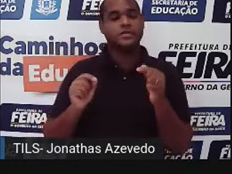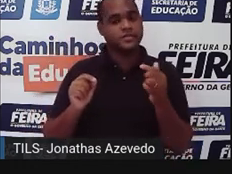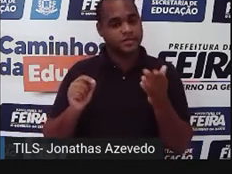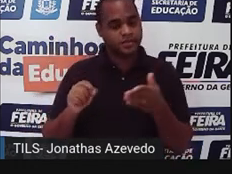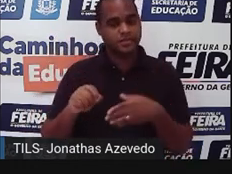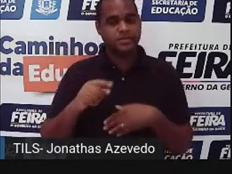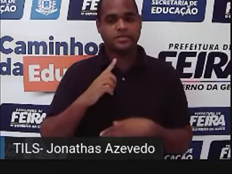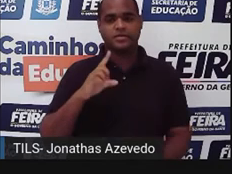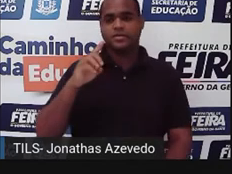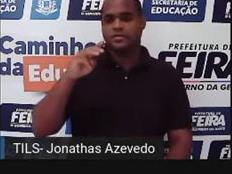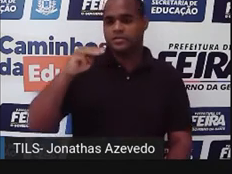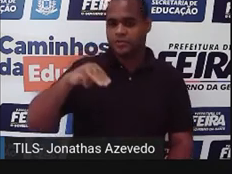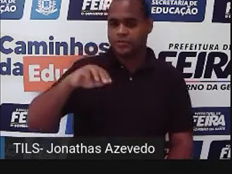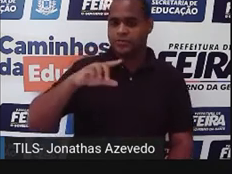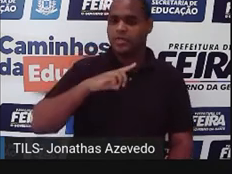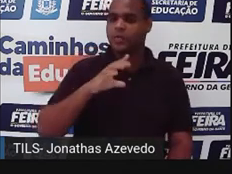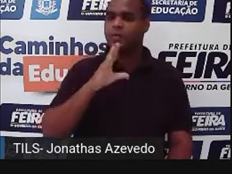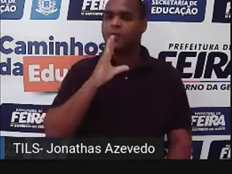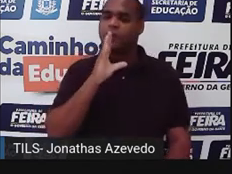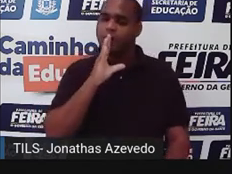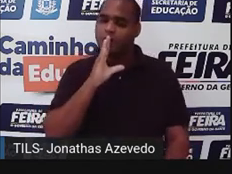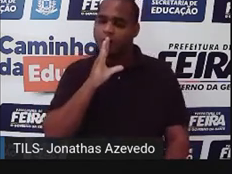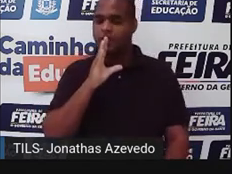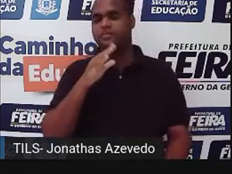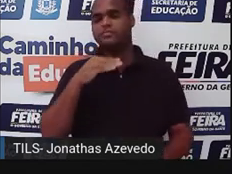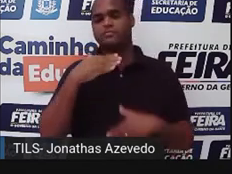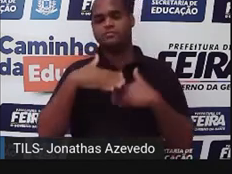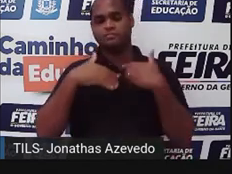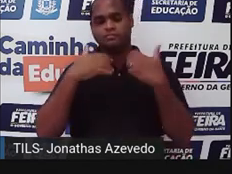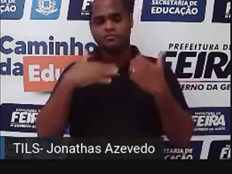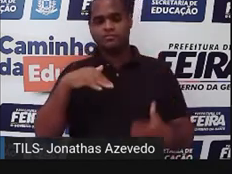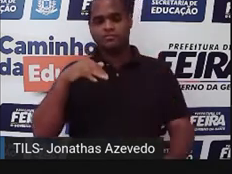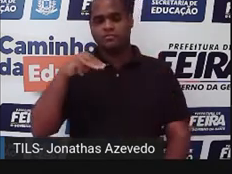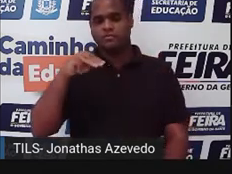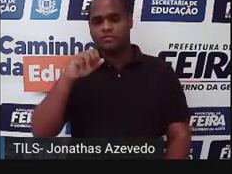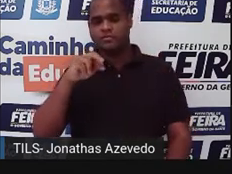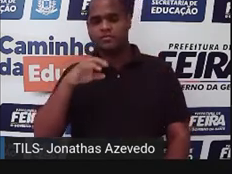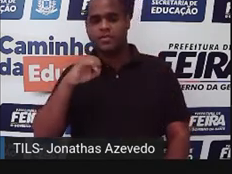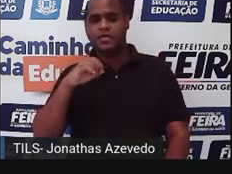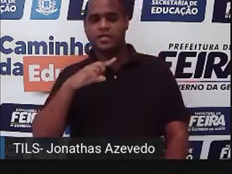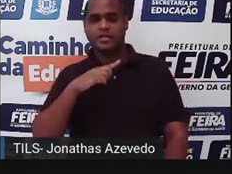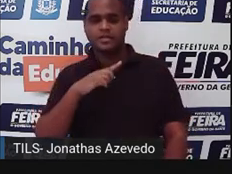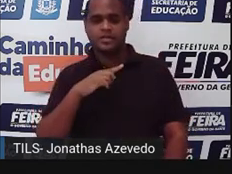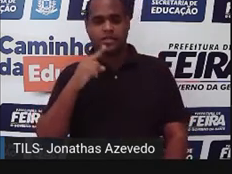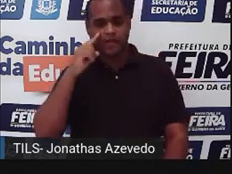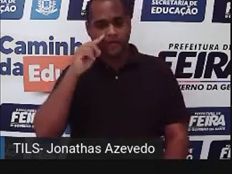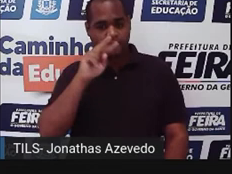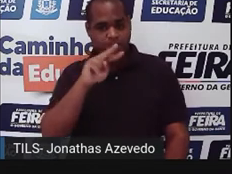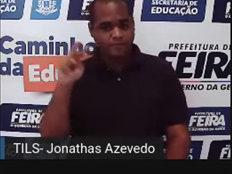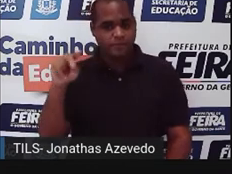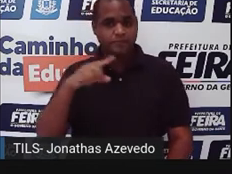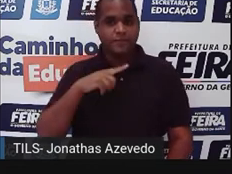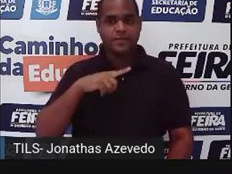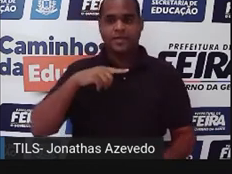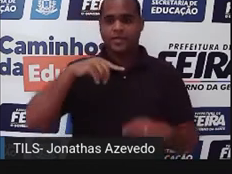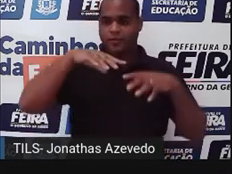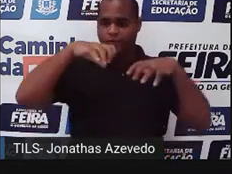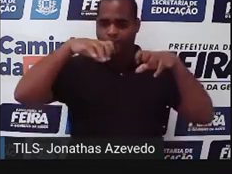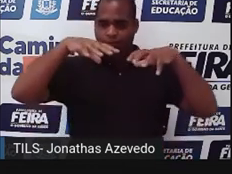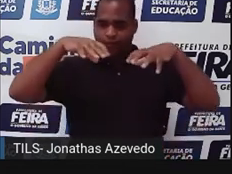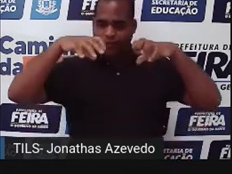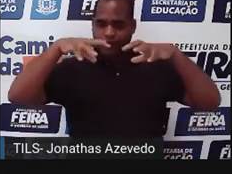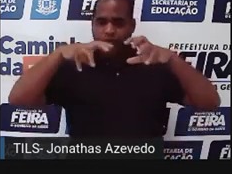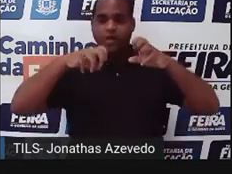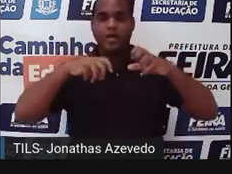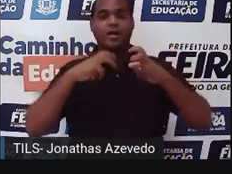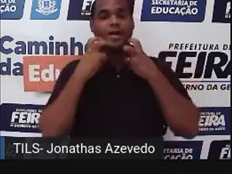um minuto eterno de silêncio, e logo depois Maria Nula viu o resplendor fosforescente de um fantasma. Um